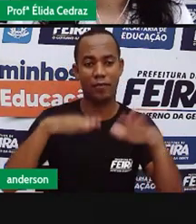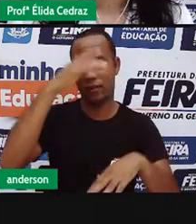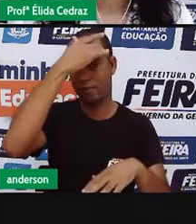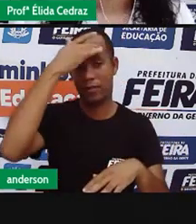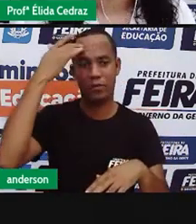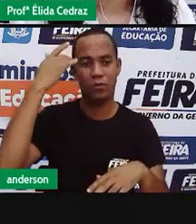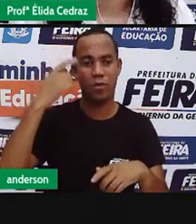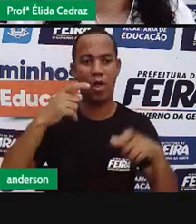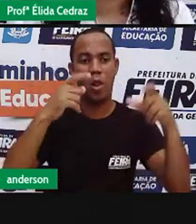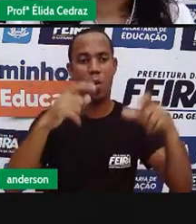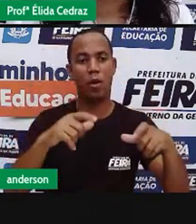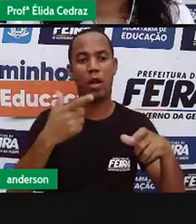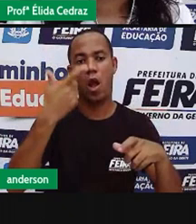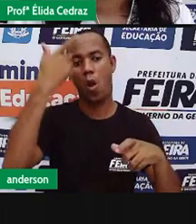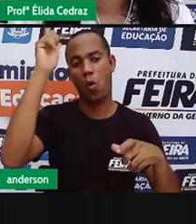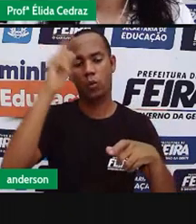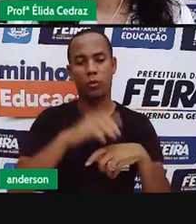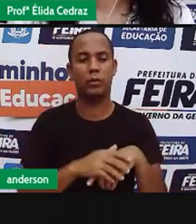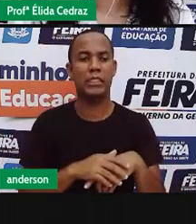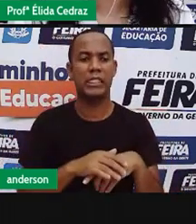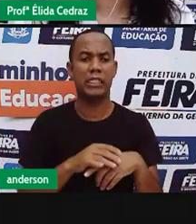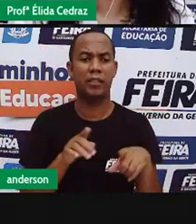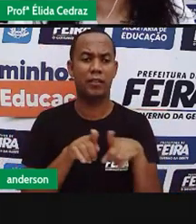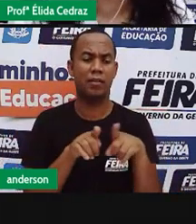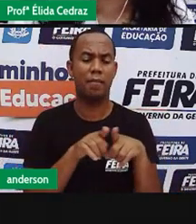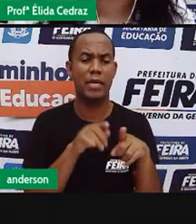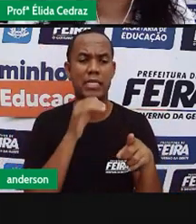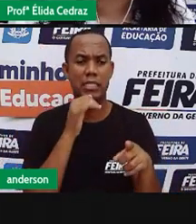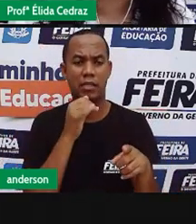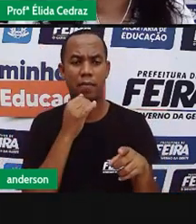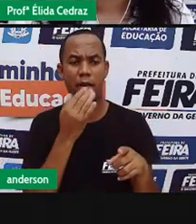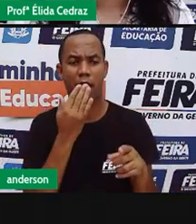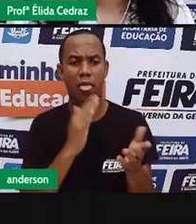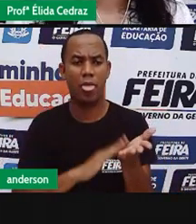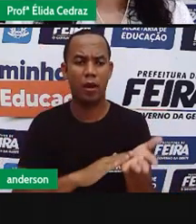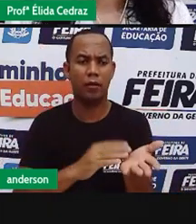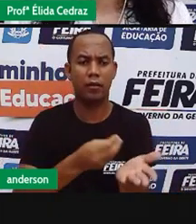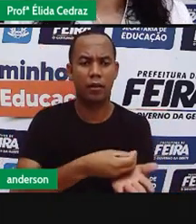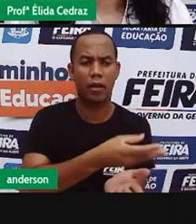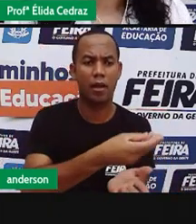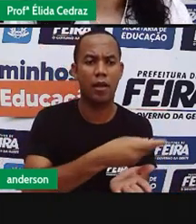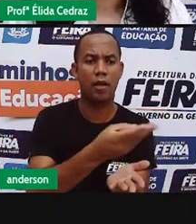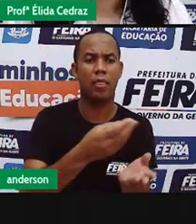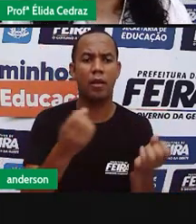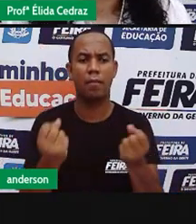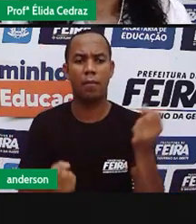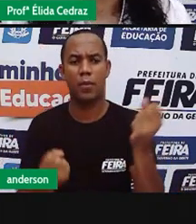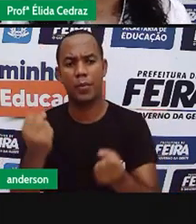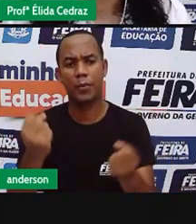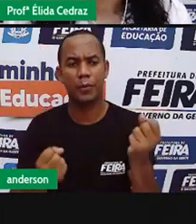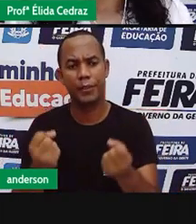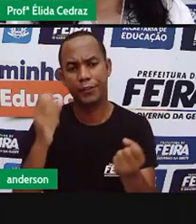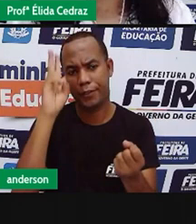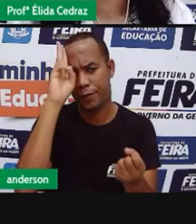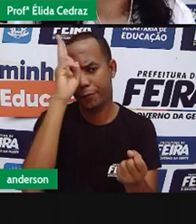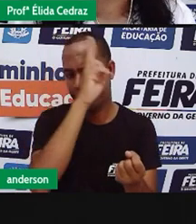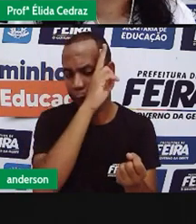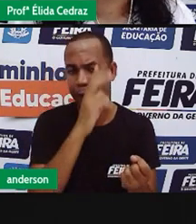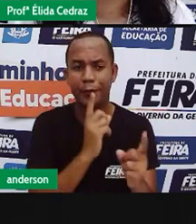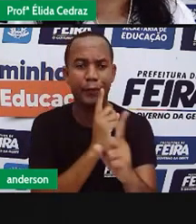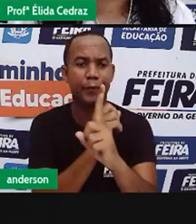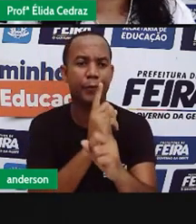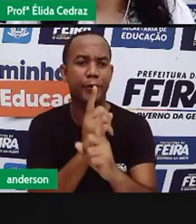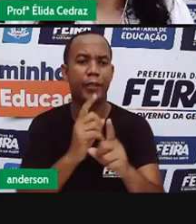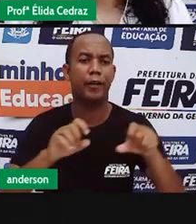auxiliar o serviço dos carpeiros, dos empregadores, dos motoristas de aplicativo e dos